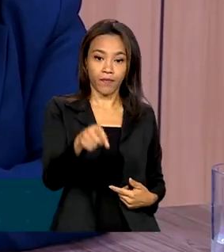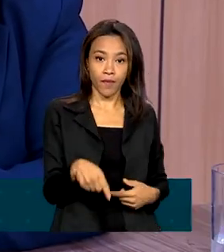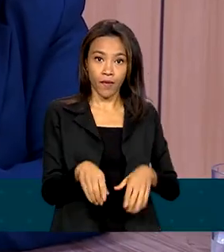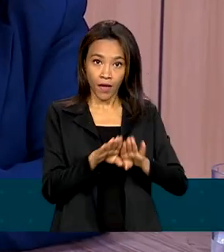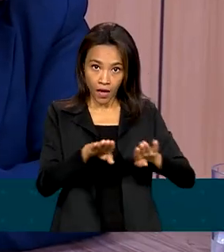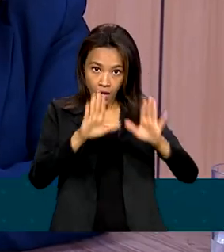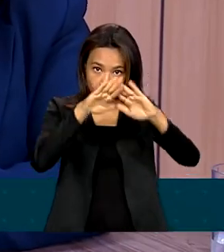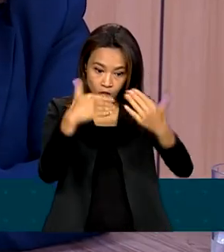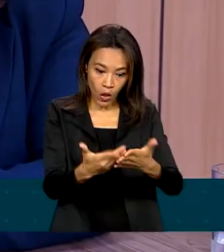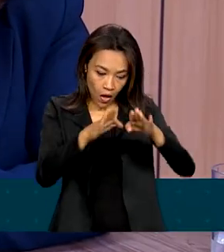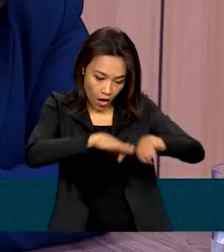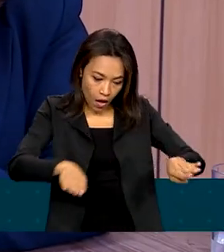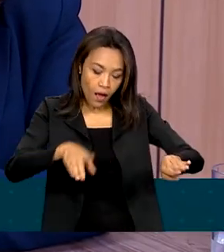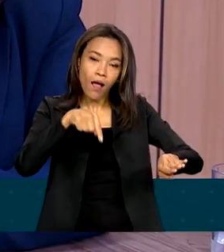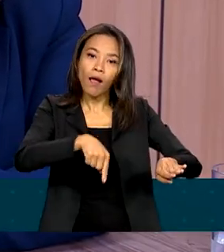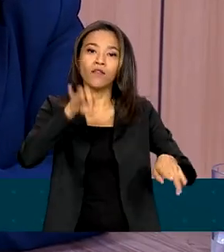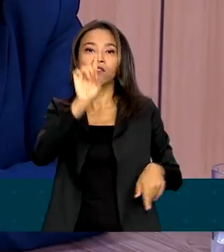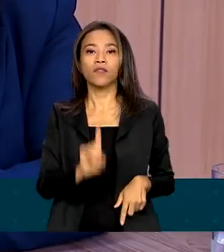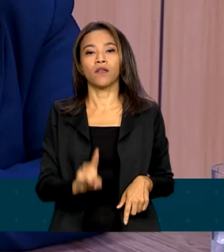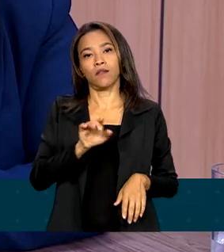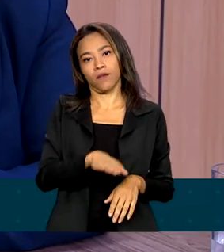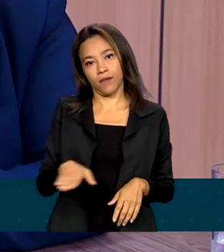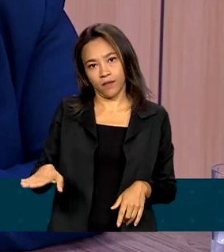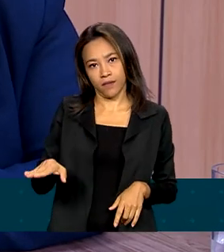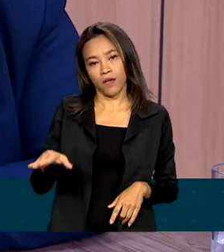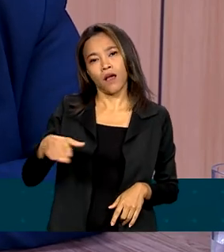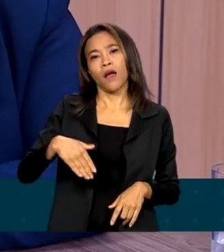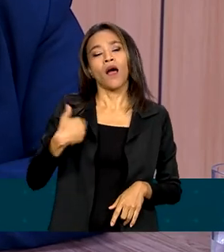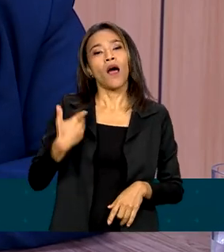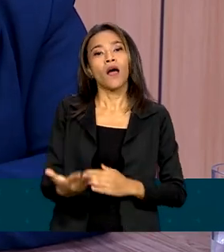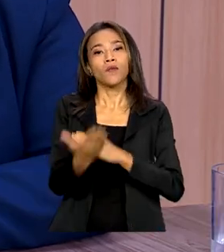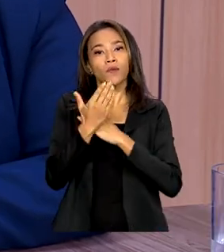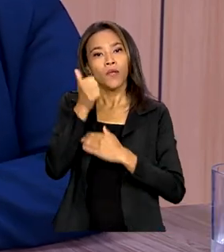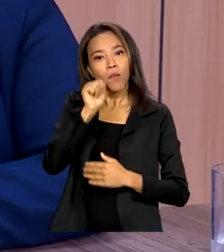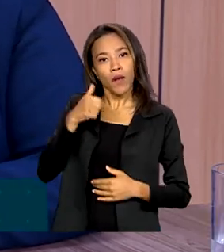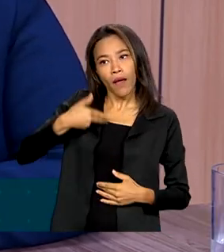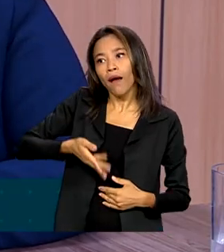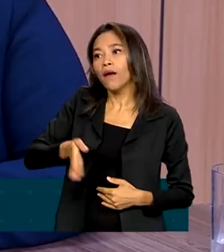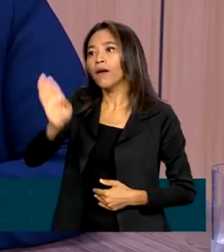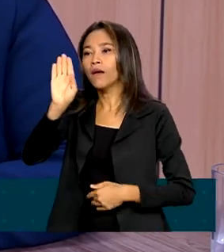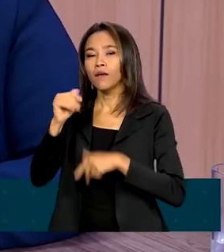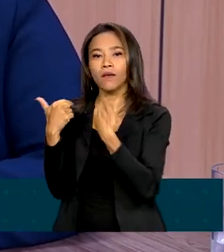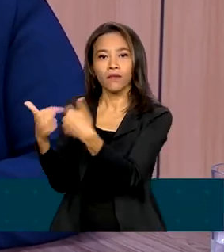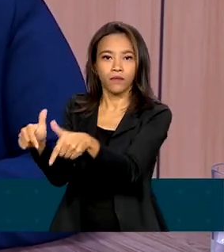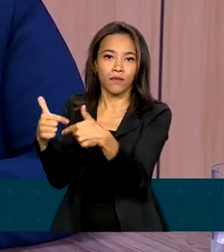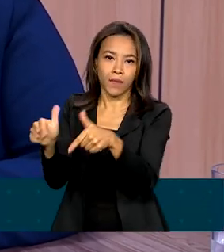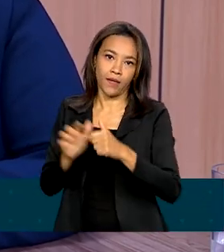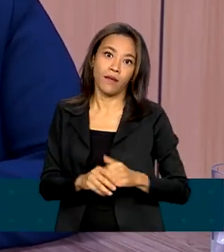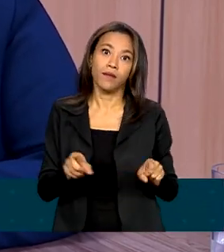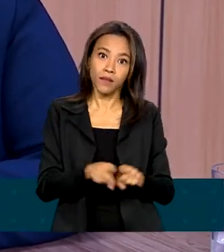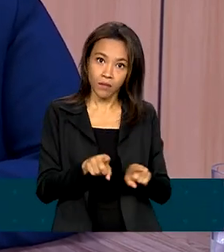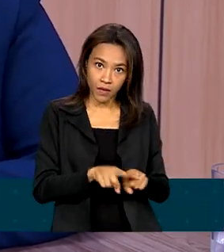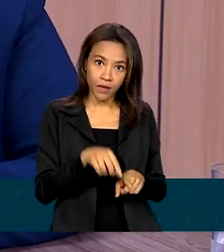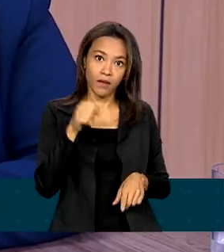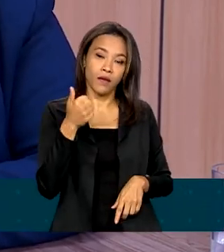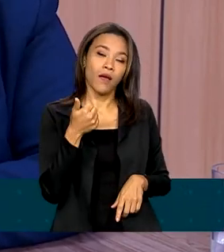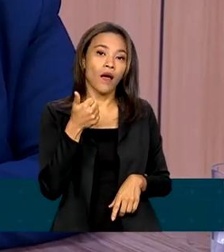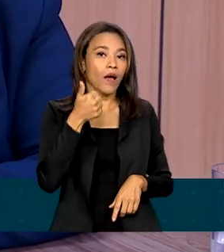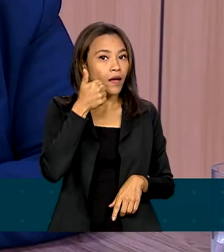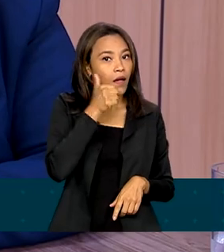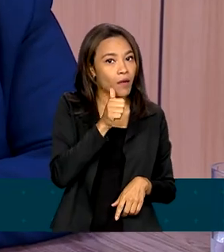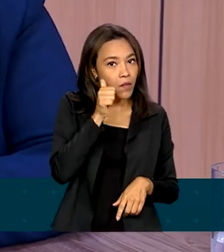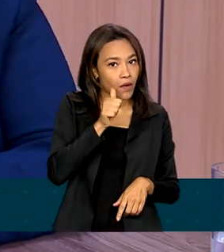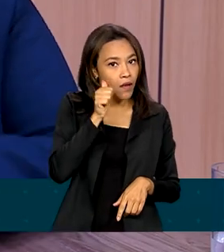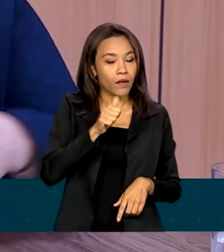que ajuda, possibilita a mulher a ir para o mercado de trabalho. Mas também é aquela que não ajuda em muitas